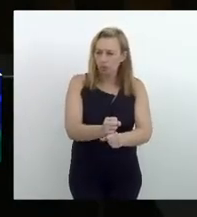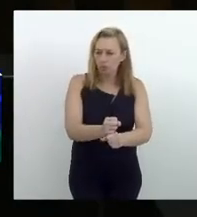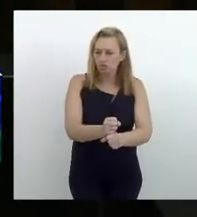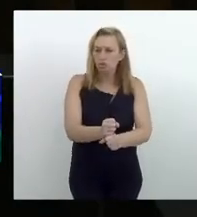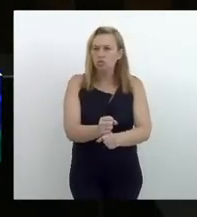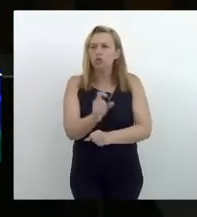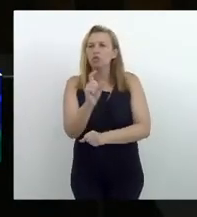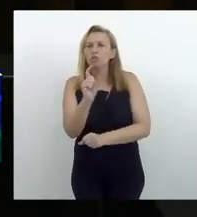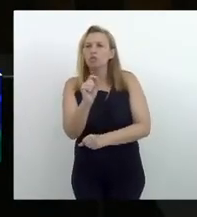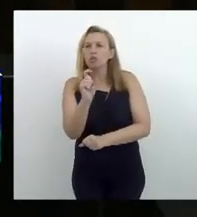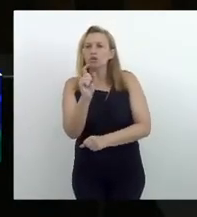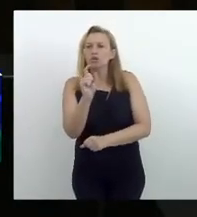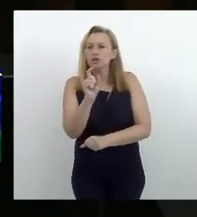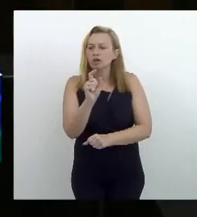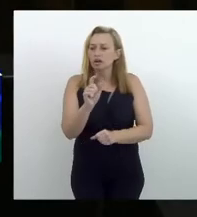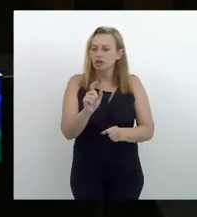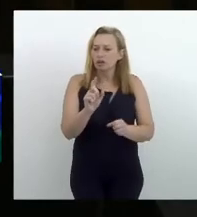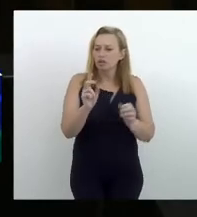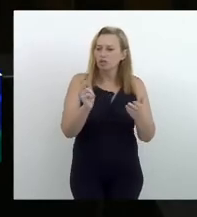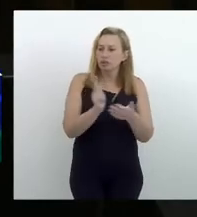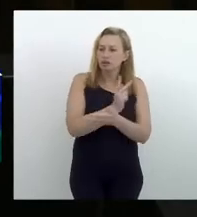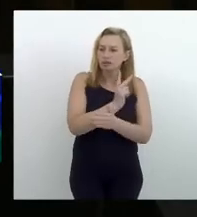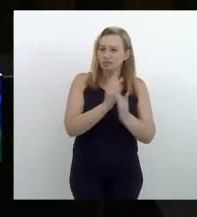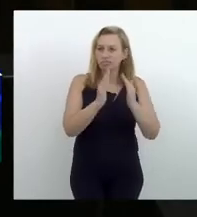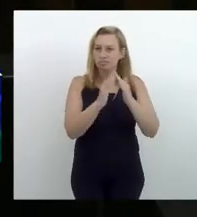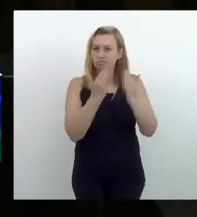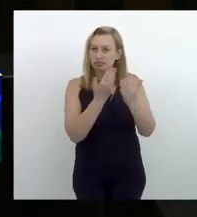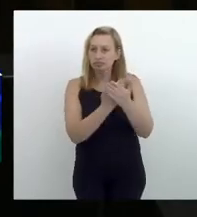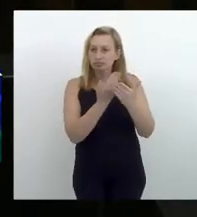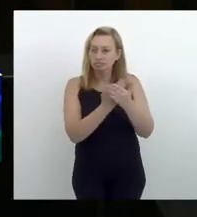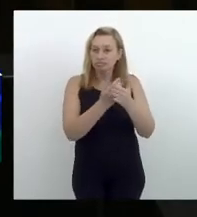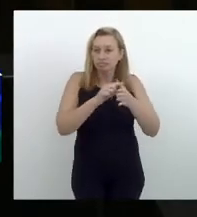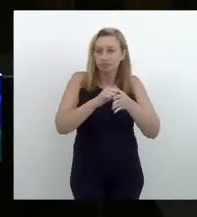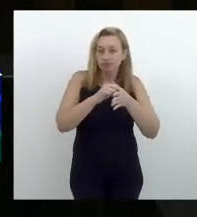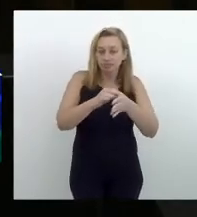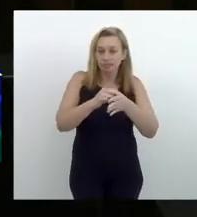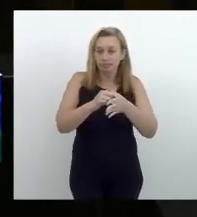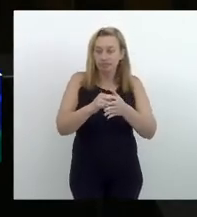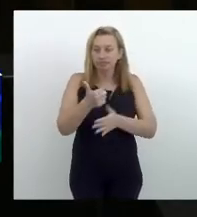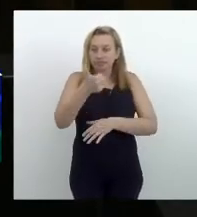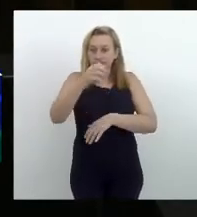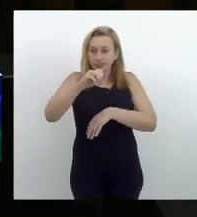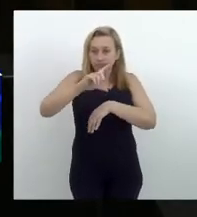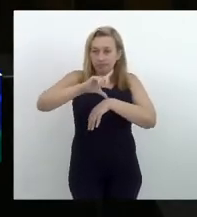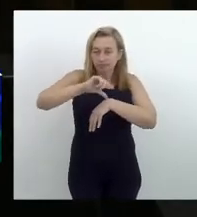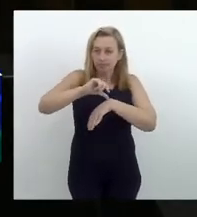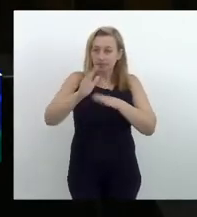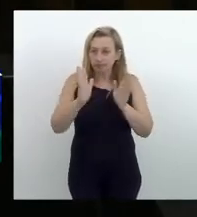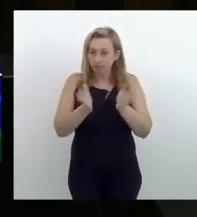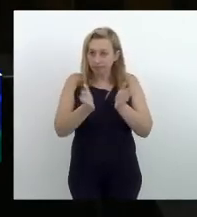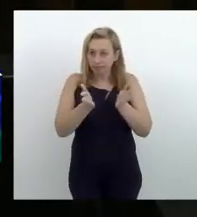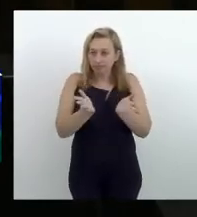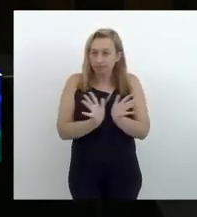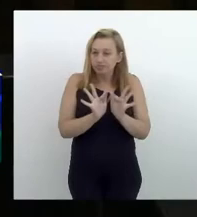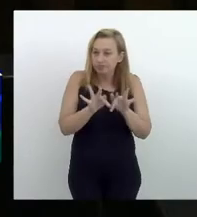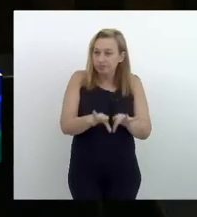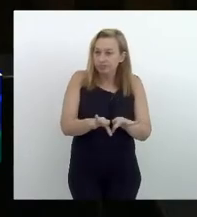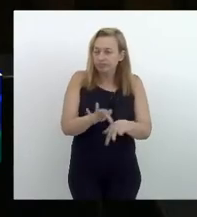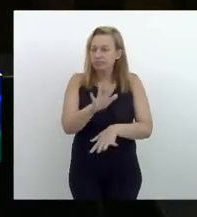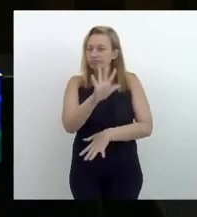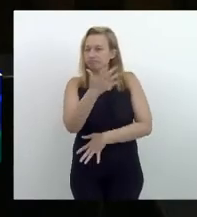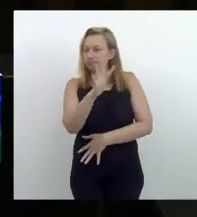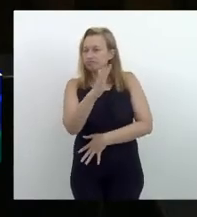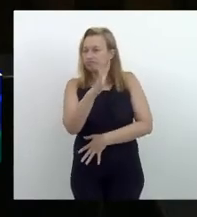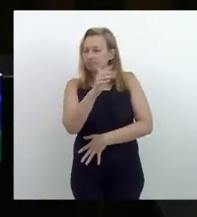que foi o Colégio de Líderes que ocorreu às 10 horas de hoje e acabou aproximadamente